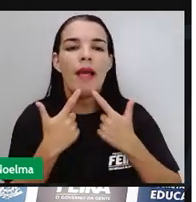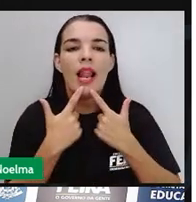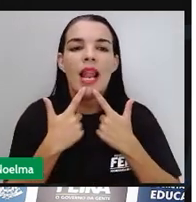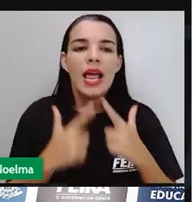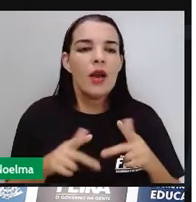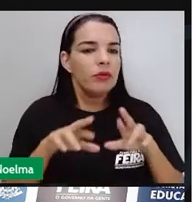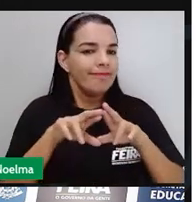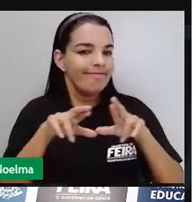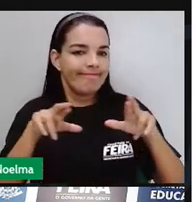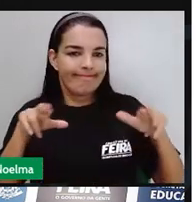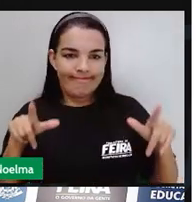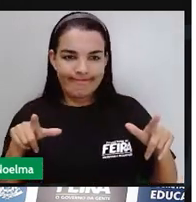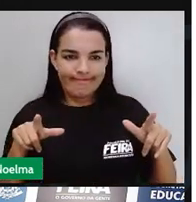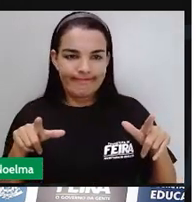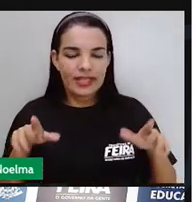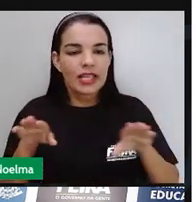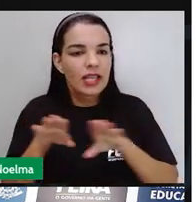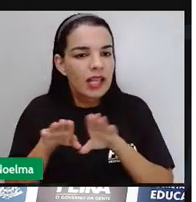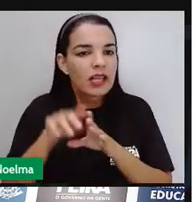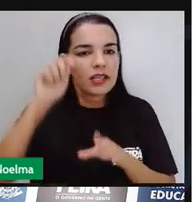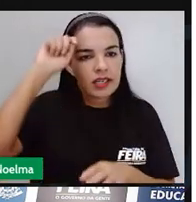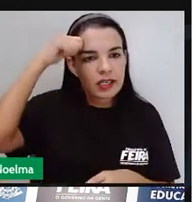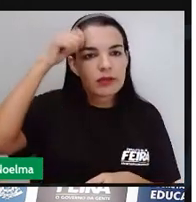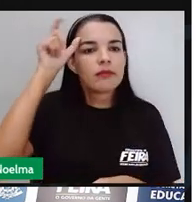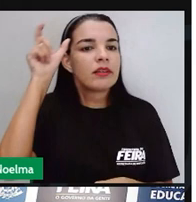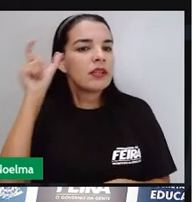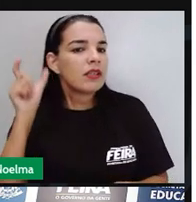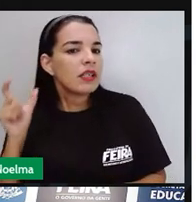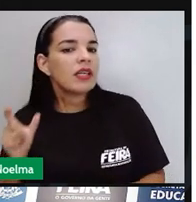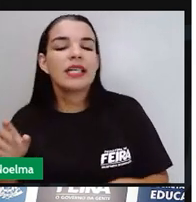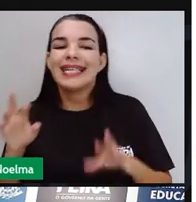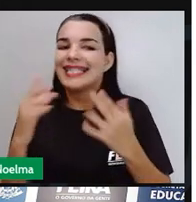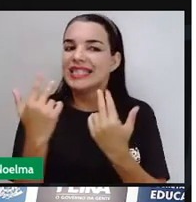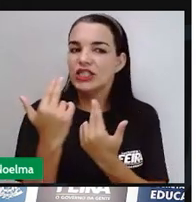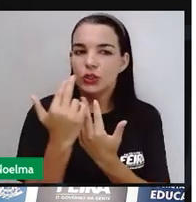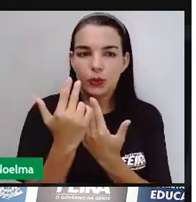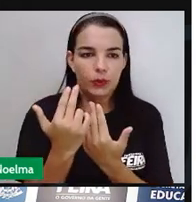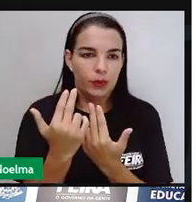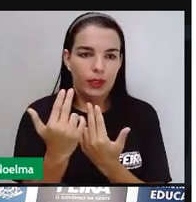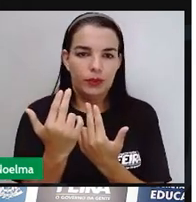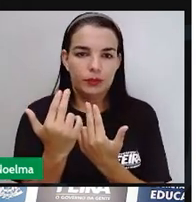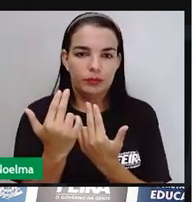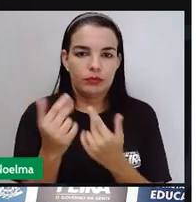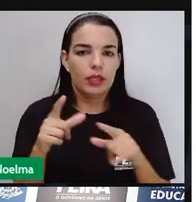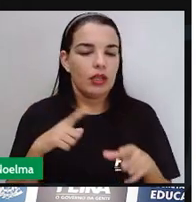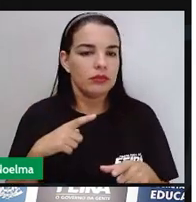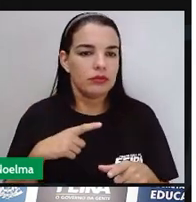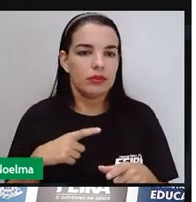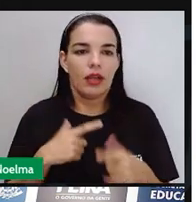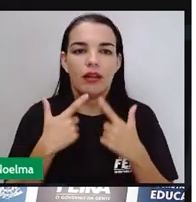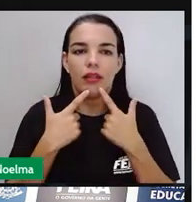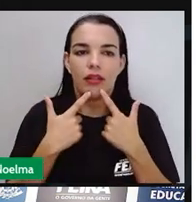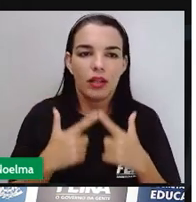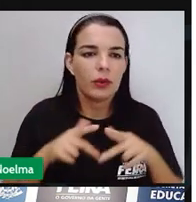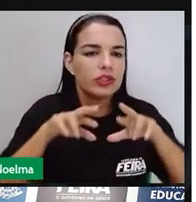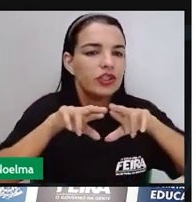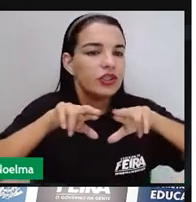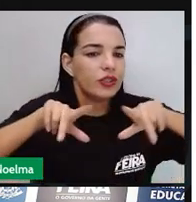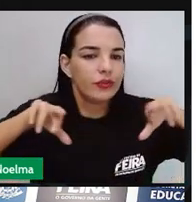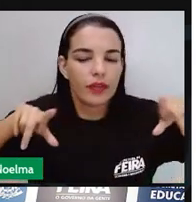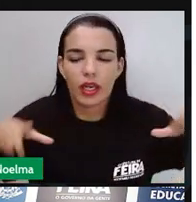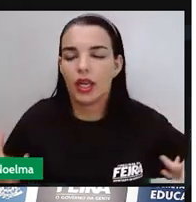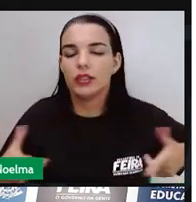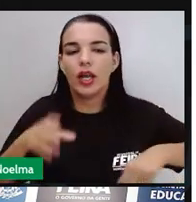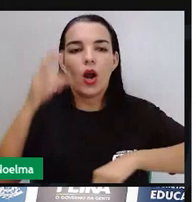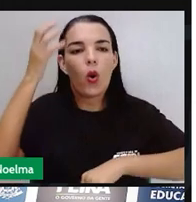né? Com os africanos era a mesma coisa. Os africanos, eles não foram retirados de um único lugar, com a mesma língua, com a mesma cultura,